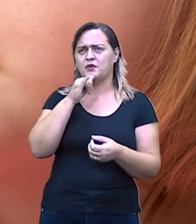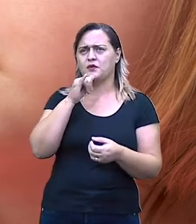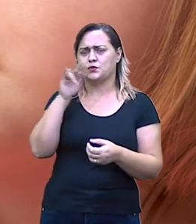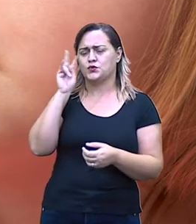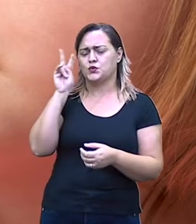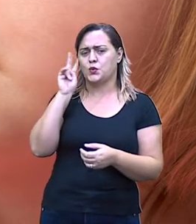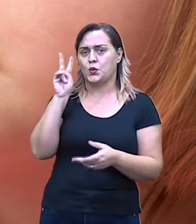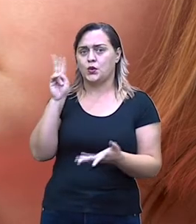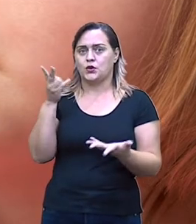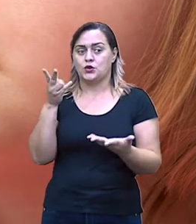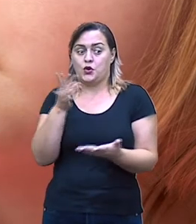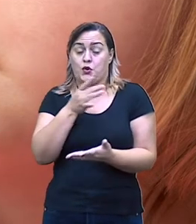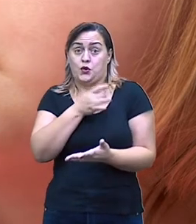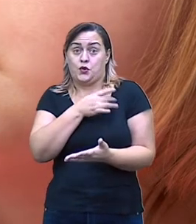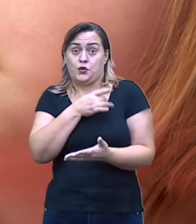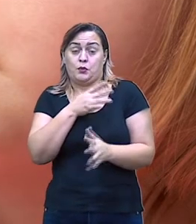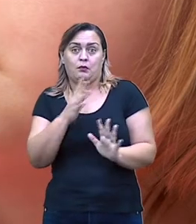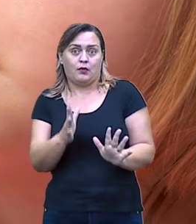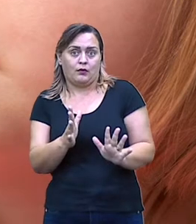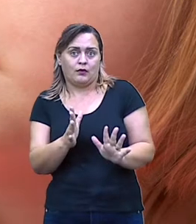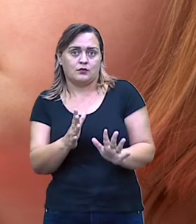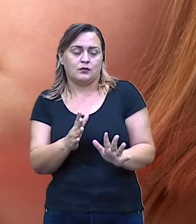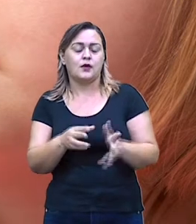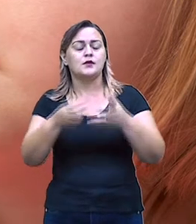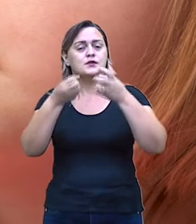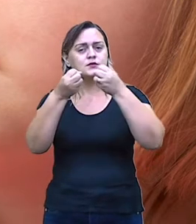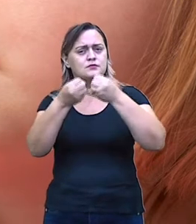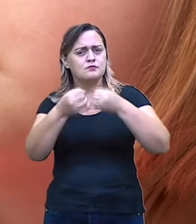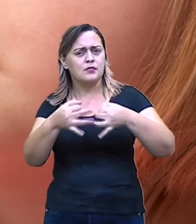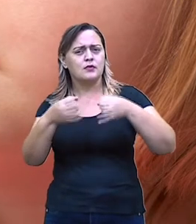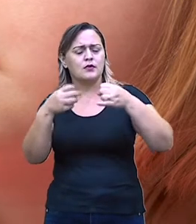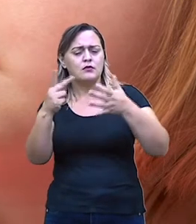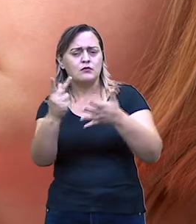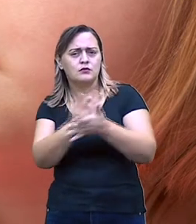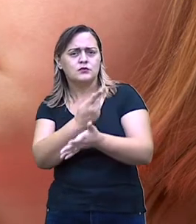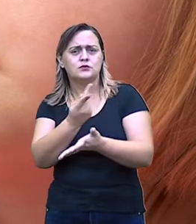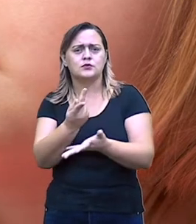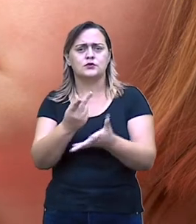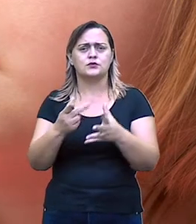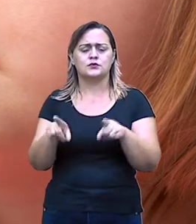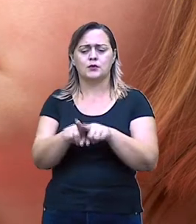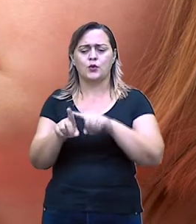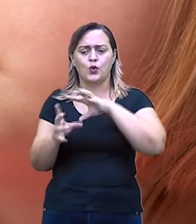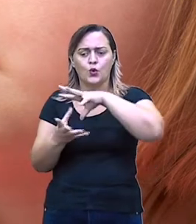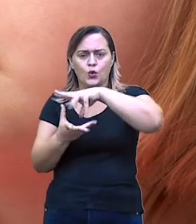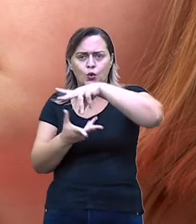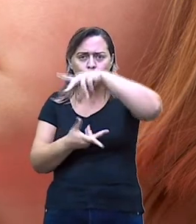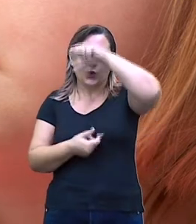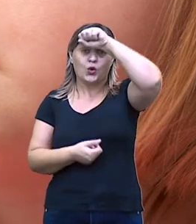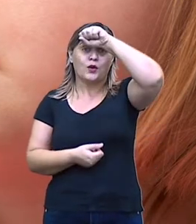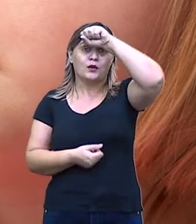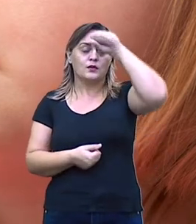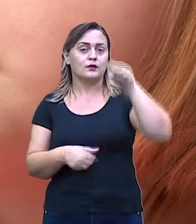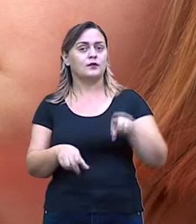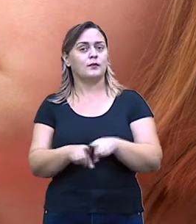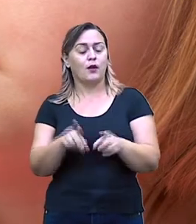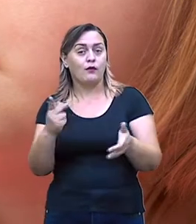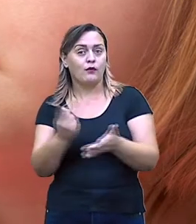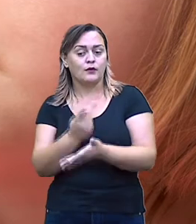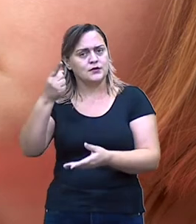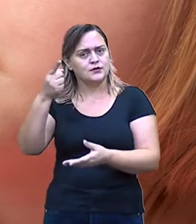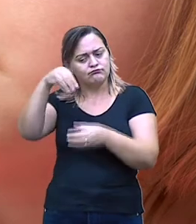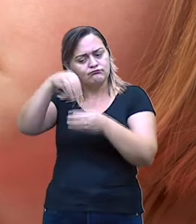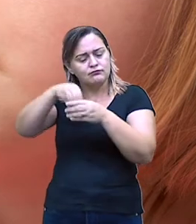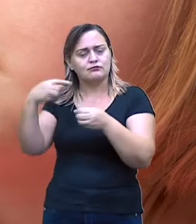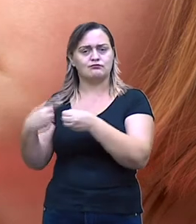explicam acontecimentos sobrenaturais e misteriosos, geralmente que ocorrem nas cidades. Afinal,